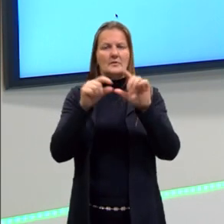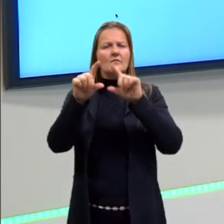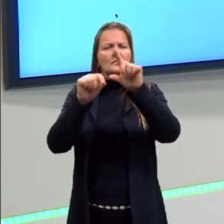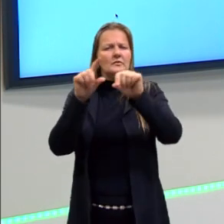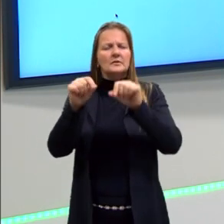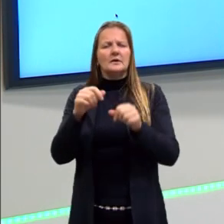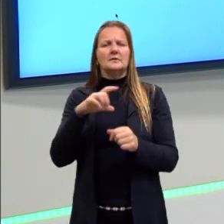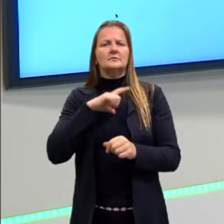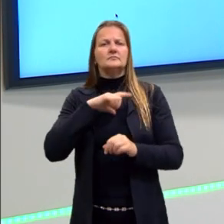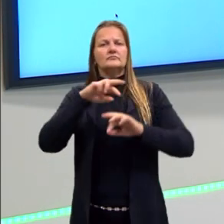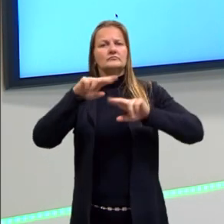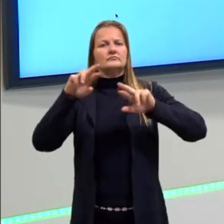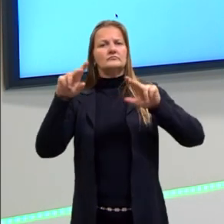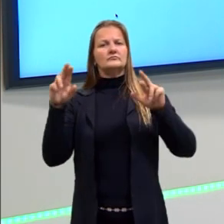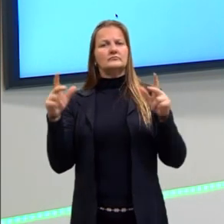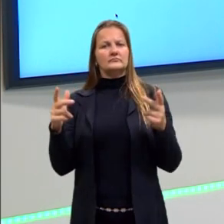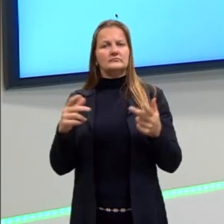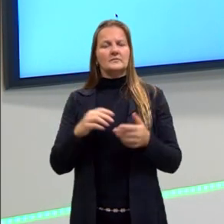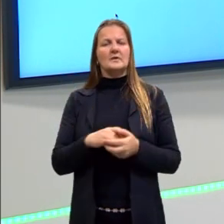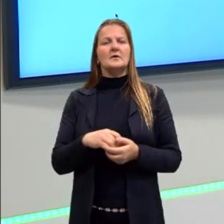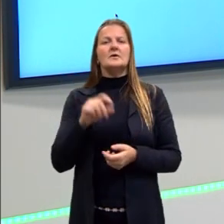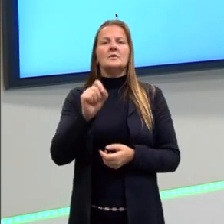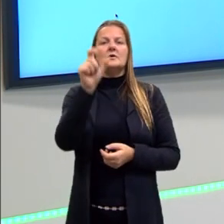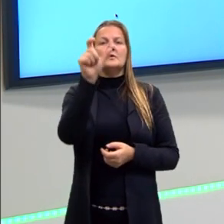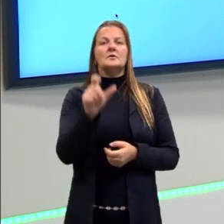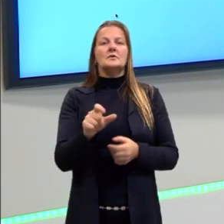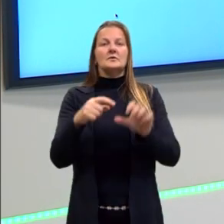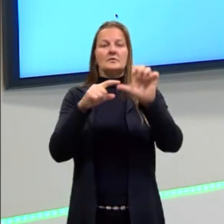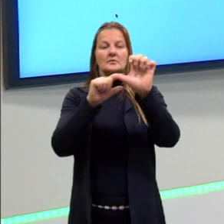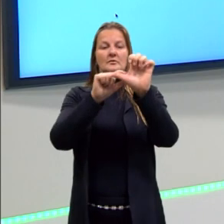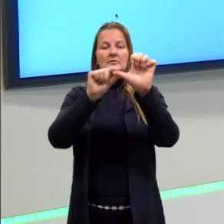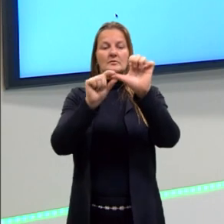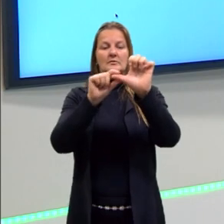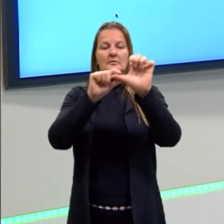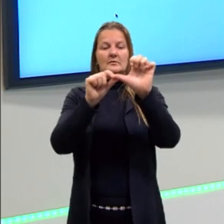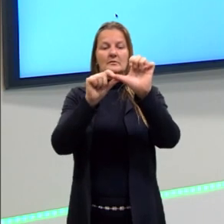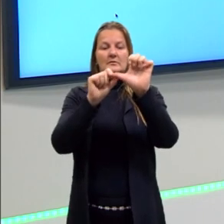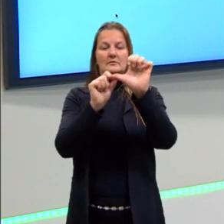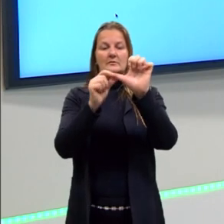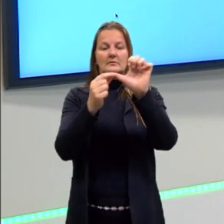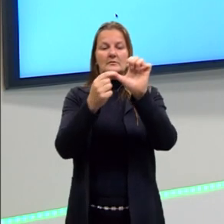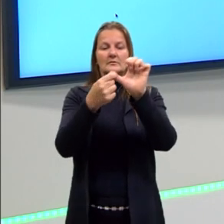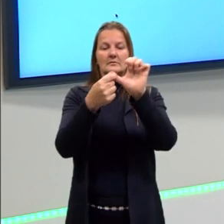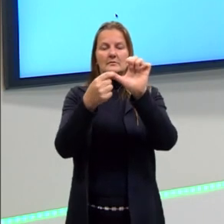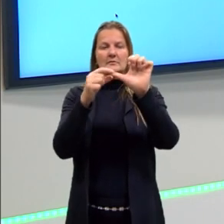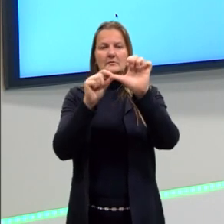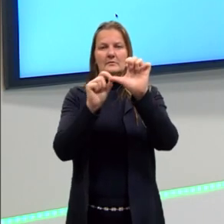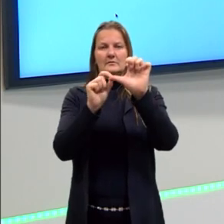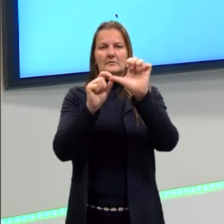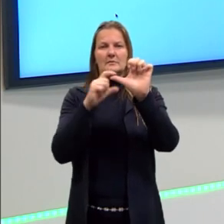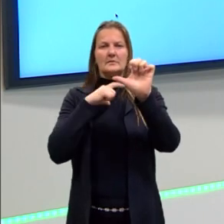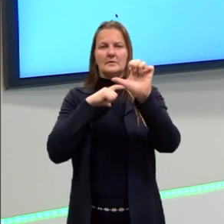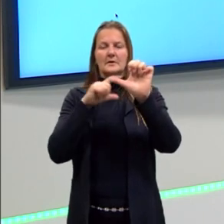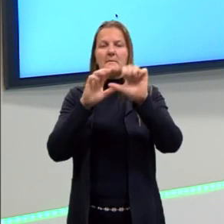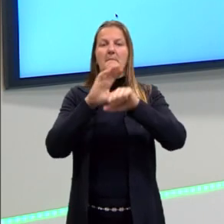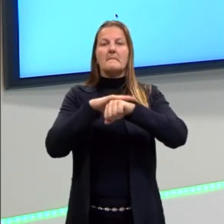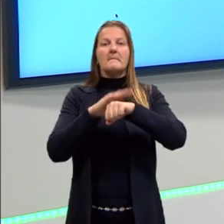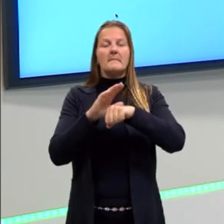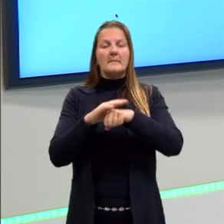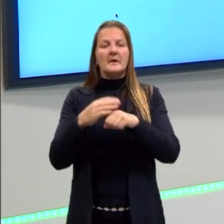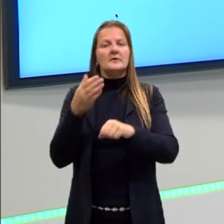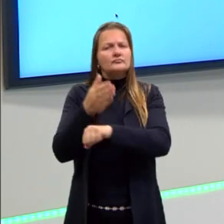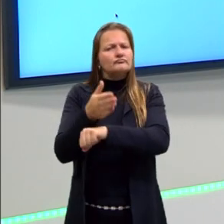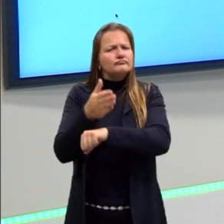meio ambiente. Então, quem tinha essa característica foi tendo mais frequência no